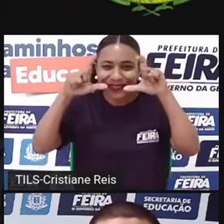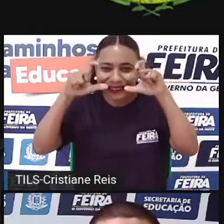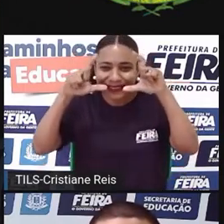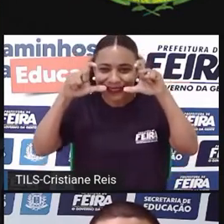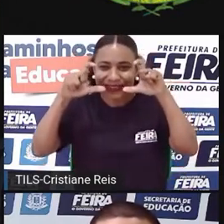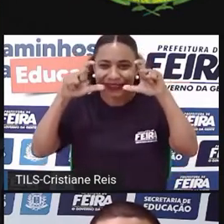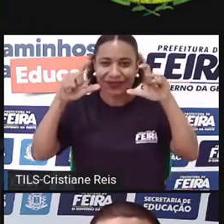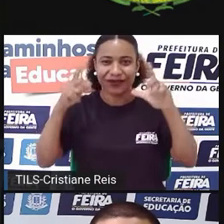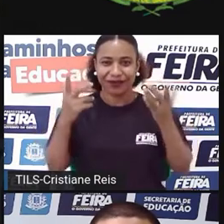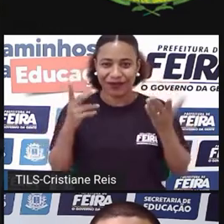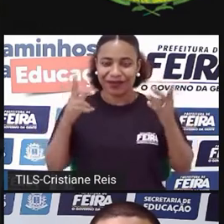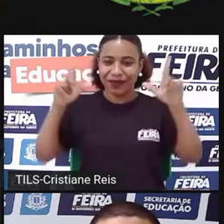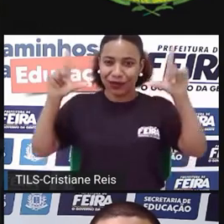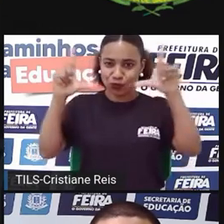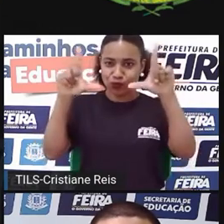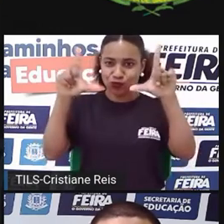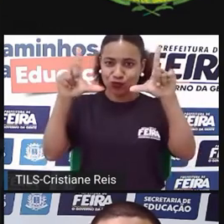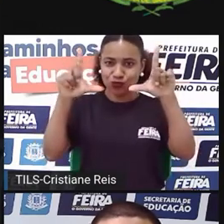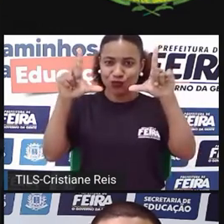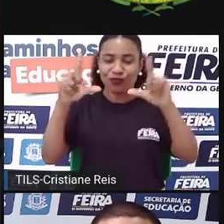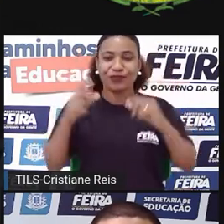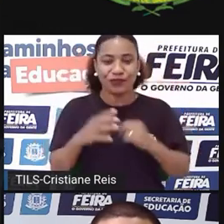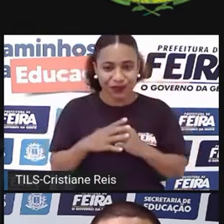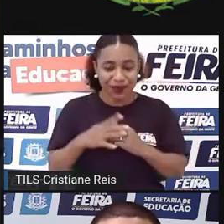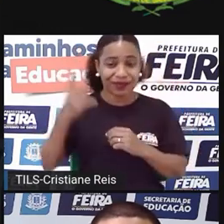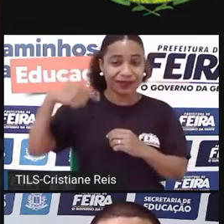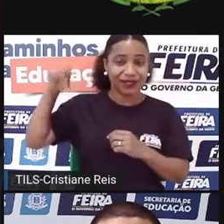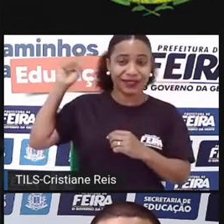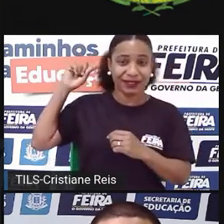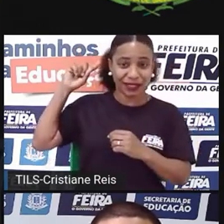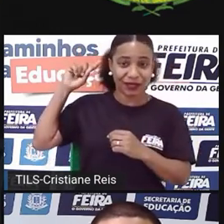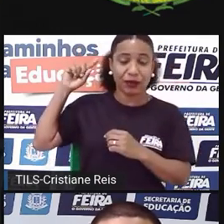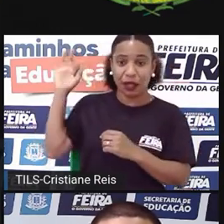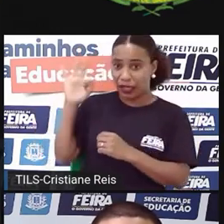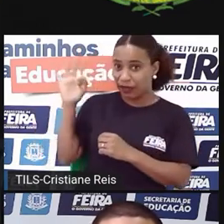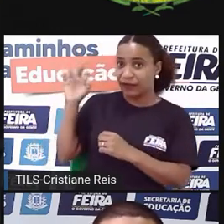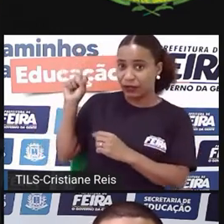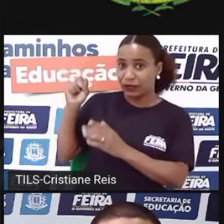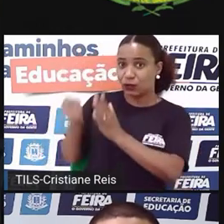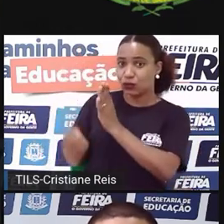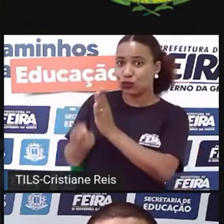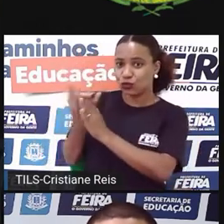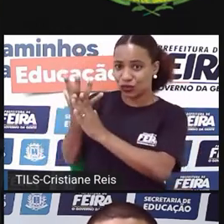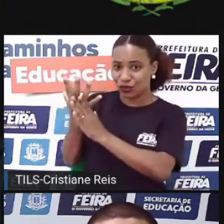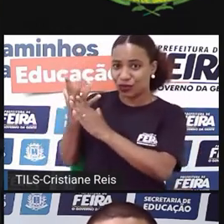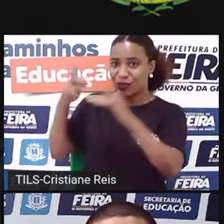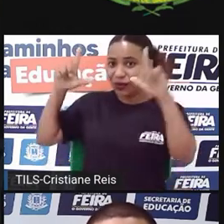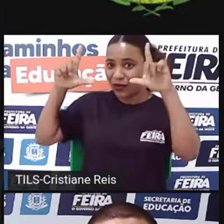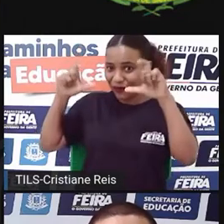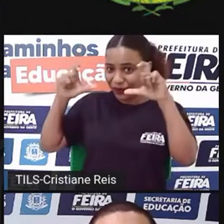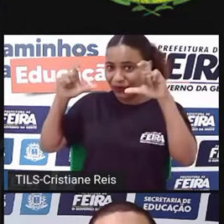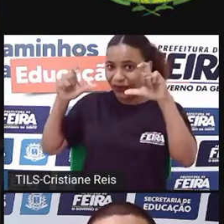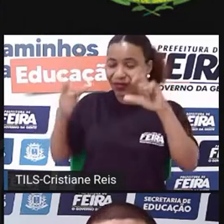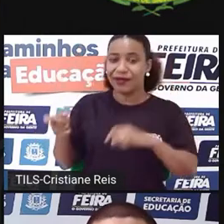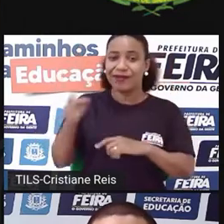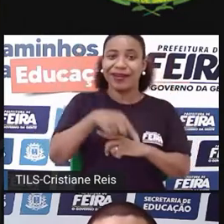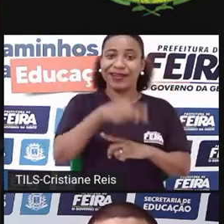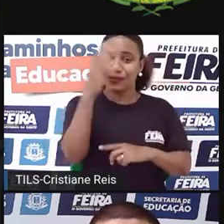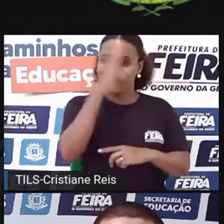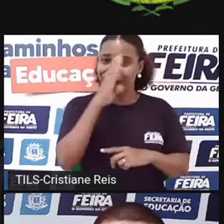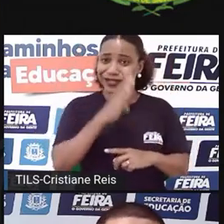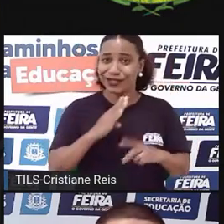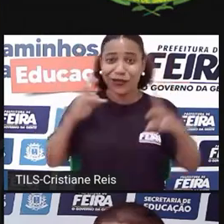Mas eu acho engraçado, porque no mesmo momento aqui no Brasil, na mesma época, estava se descobrindo a fotografia também.